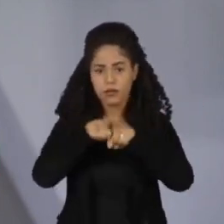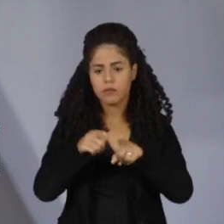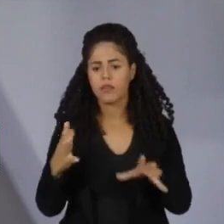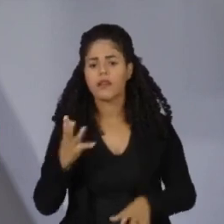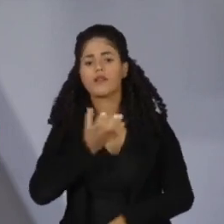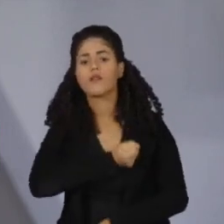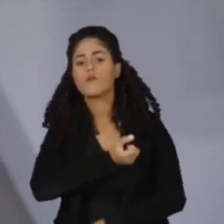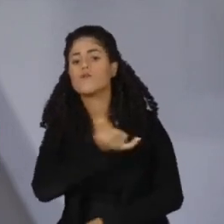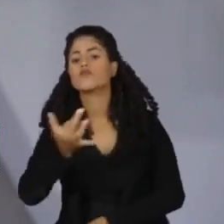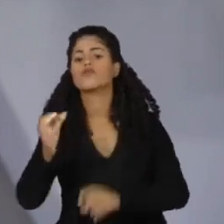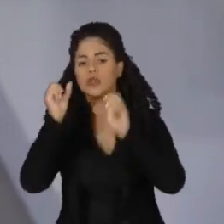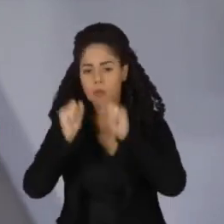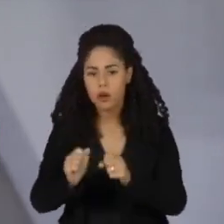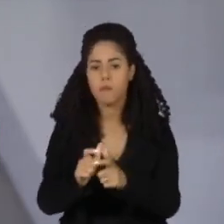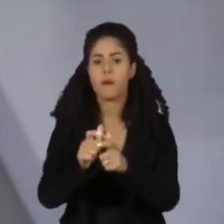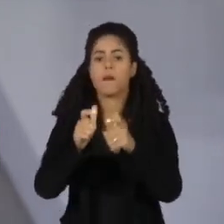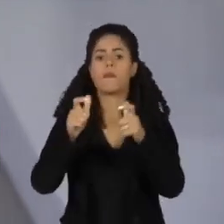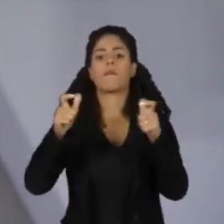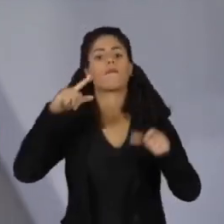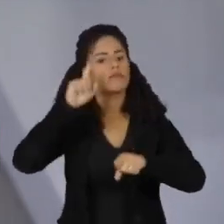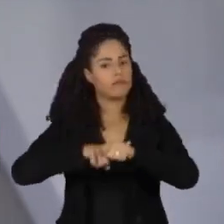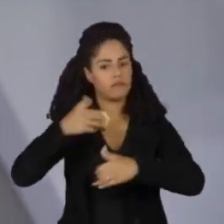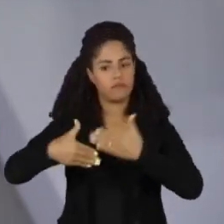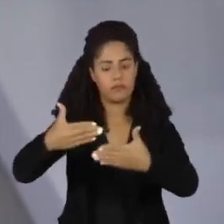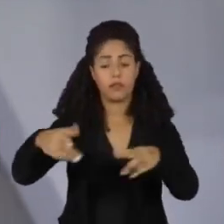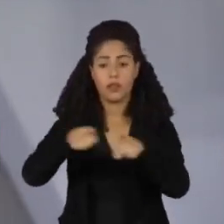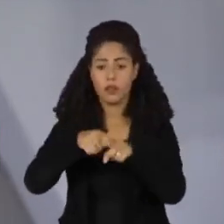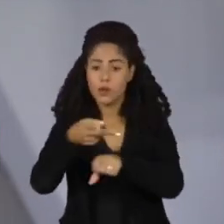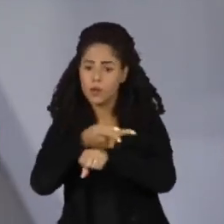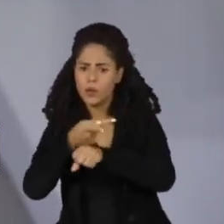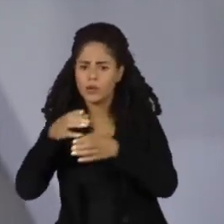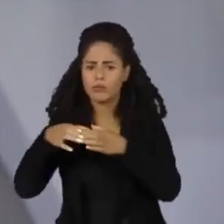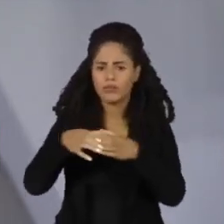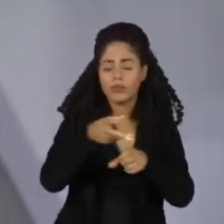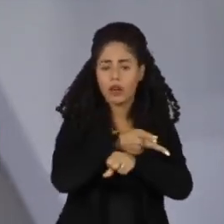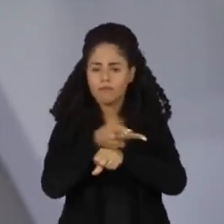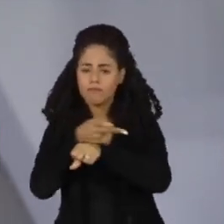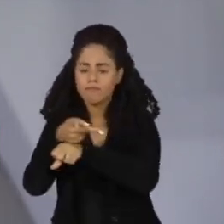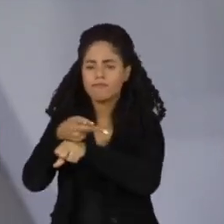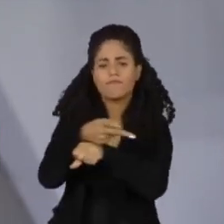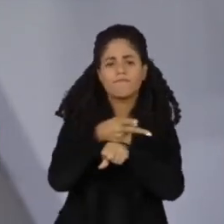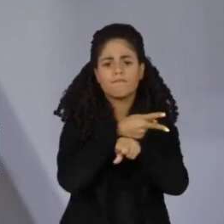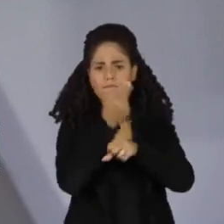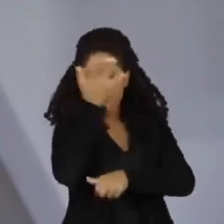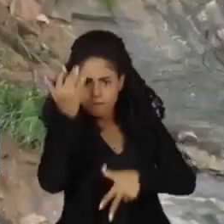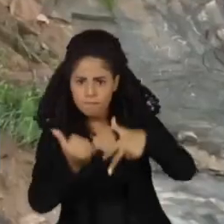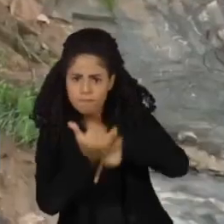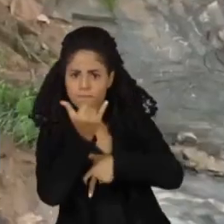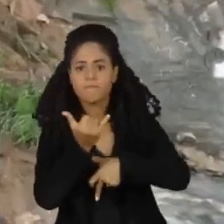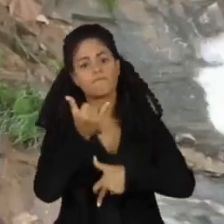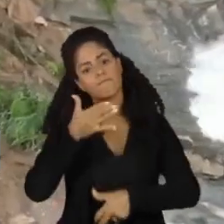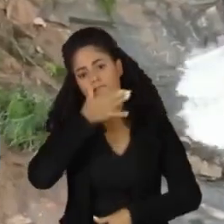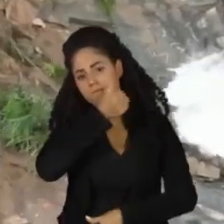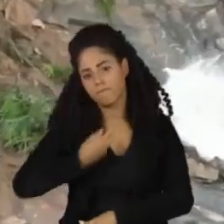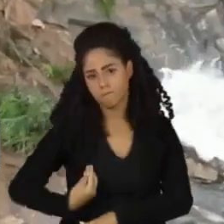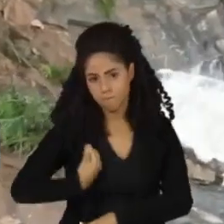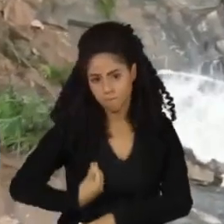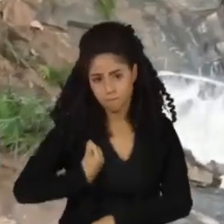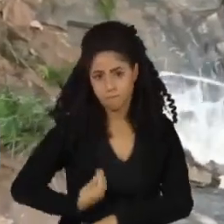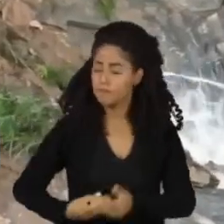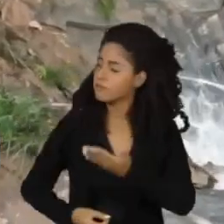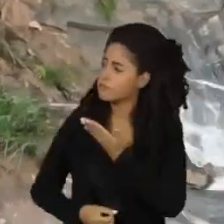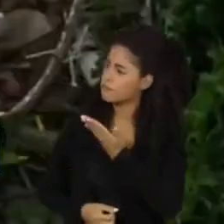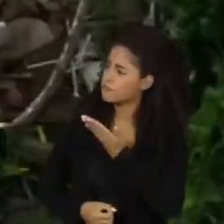que pode subir nas próximas horas. As equipes de resgate seguem nas buscas por sobreviventes. Um